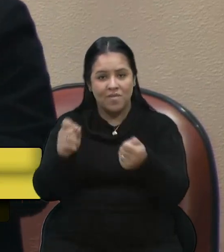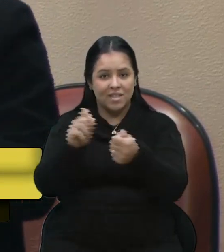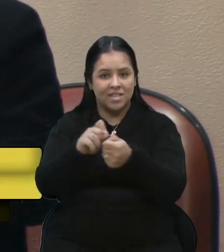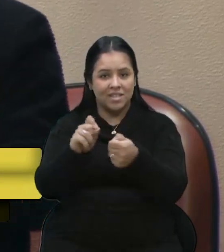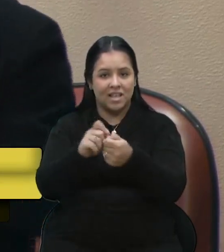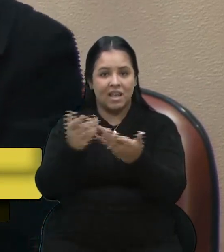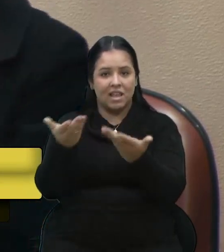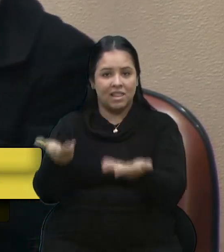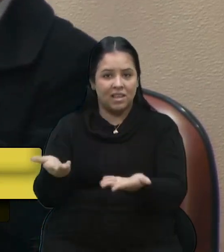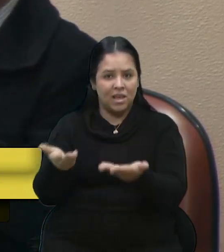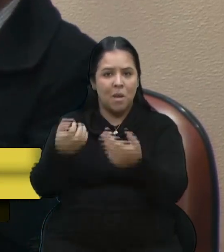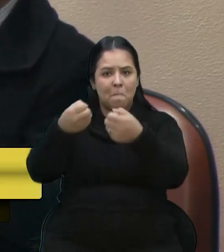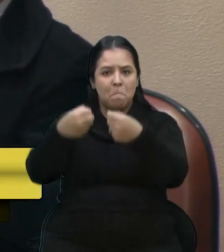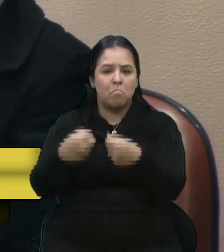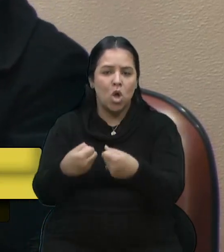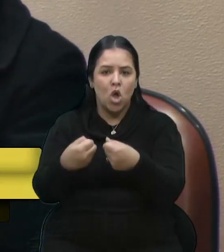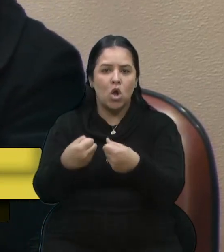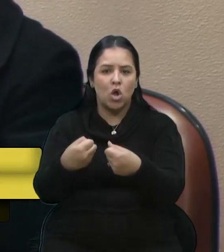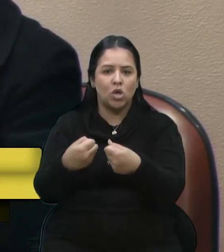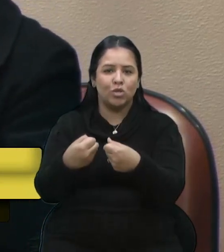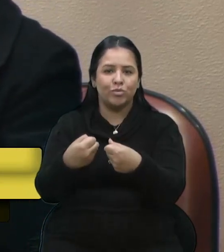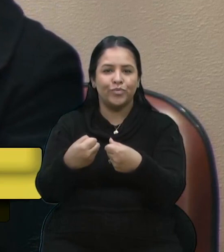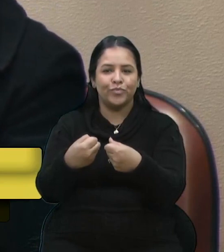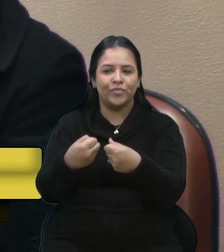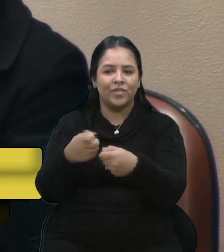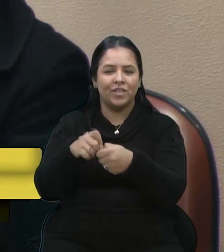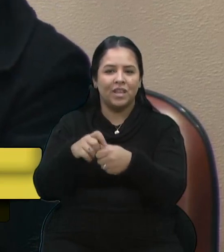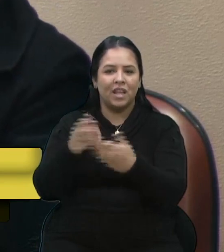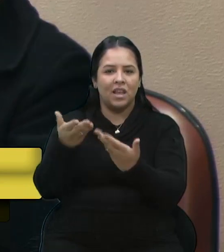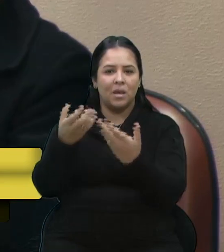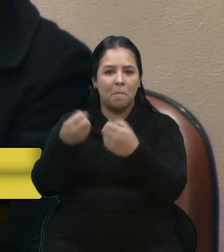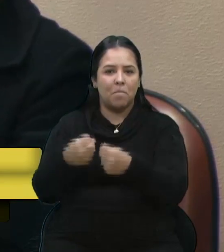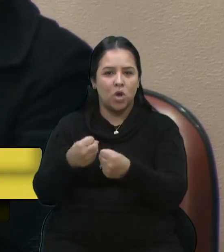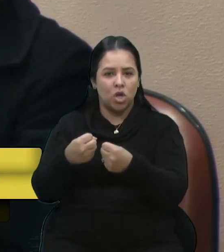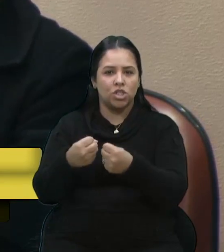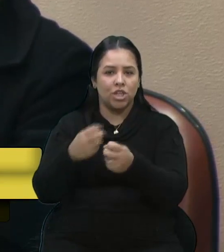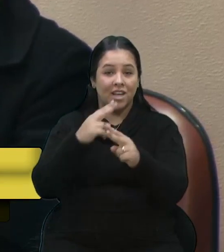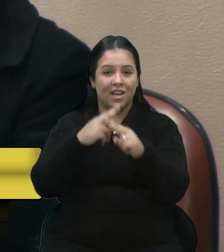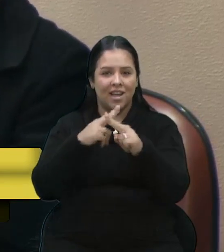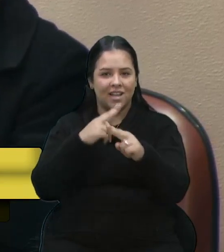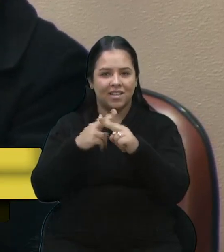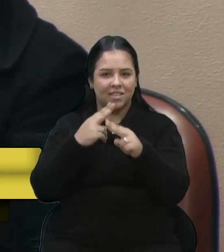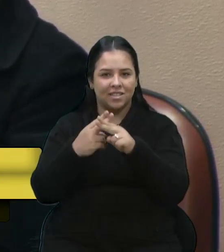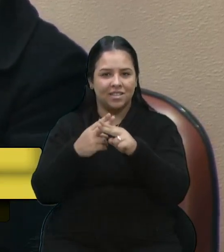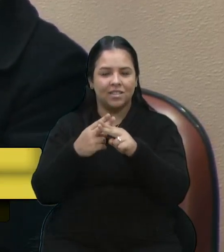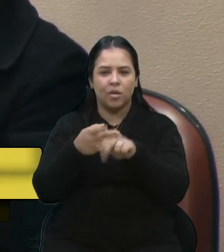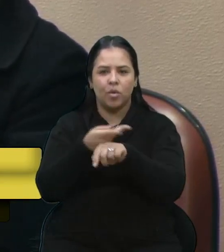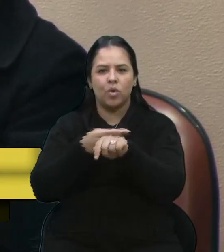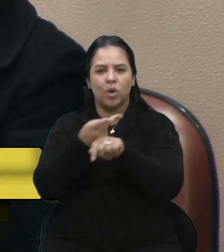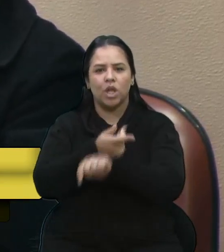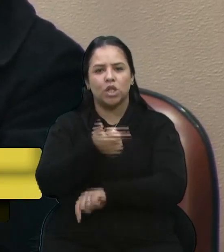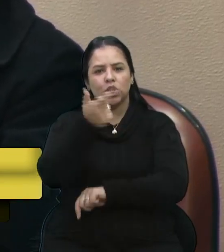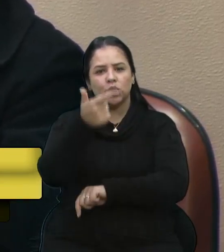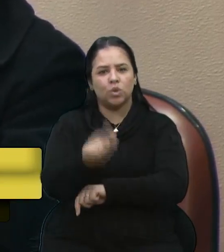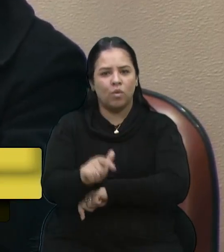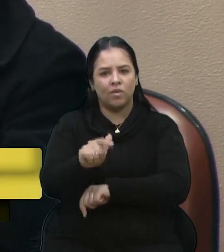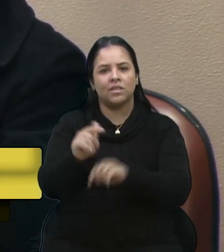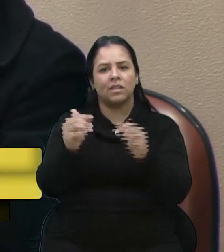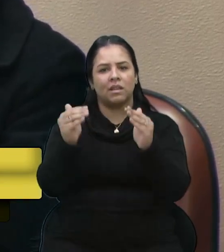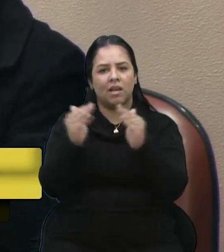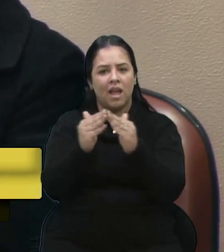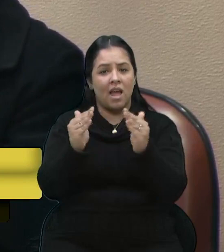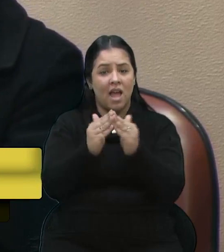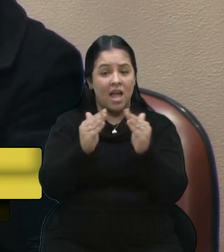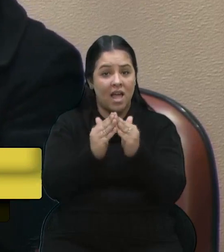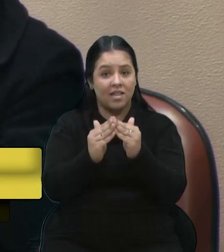a Caixa possa buscar novamente essas moradias e